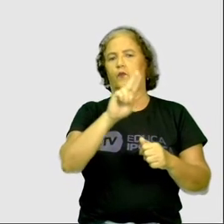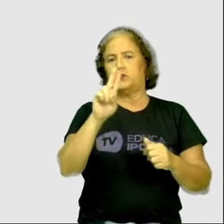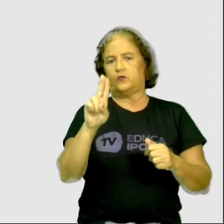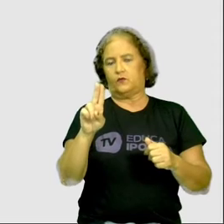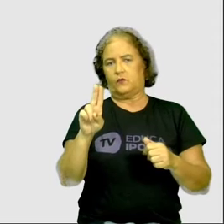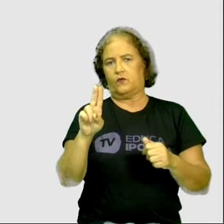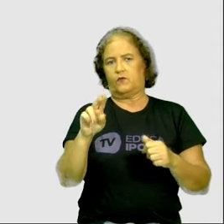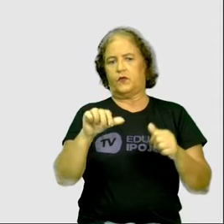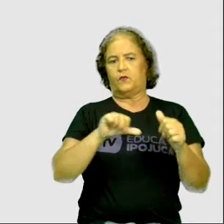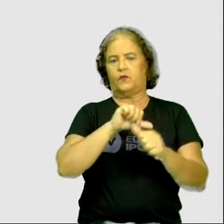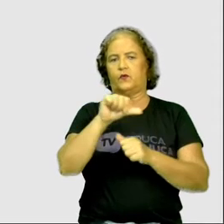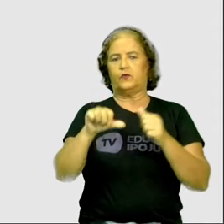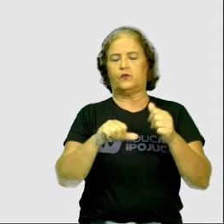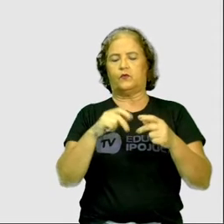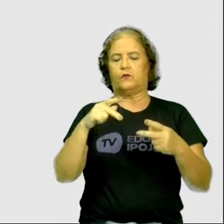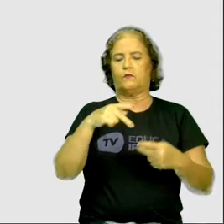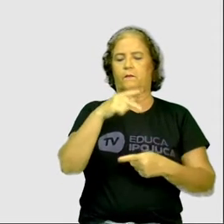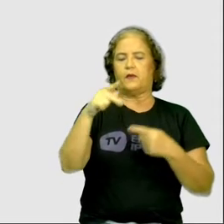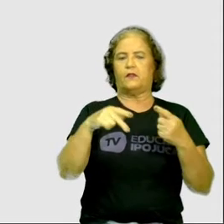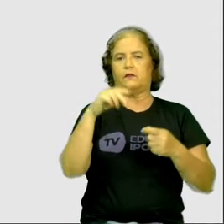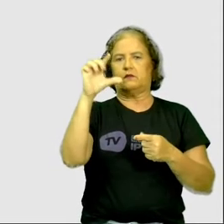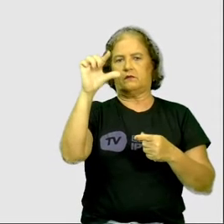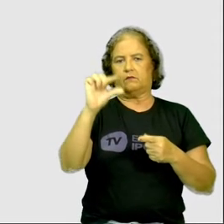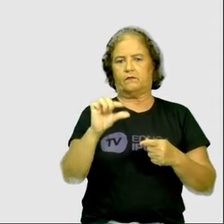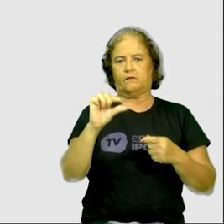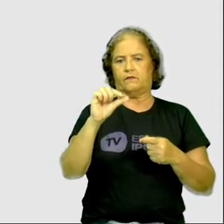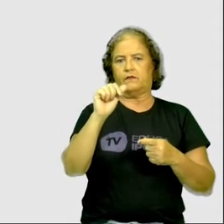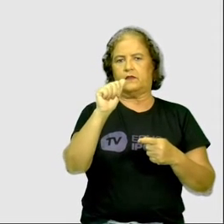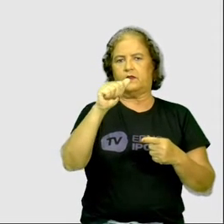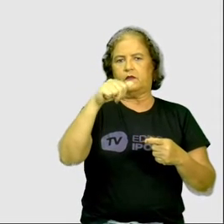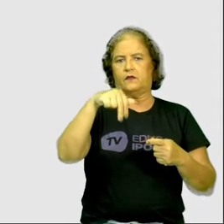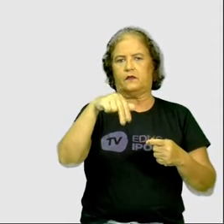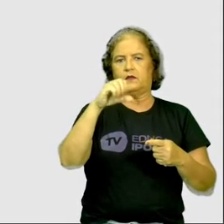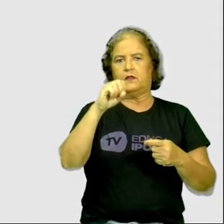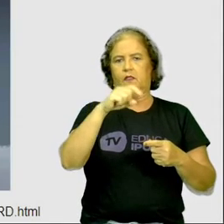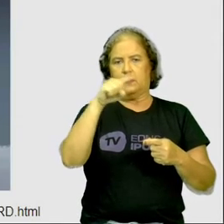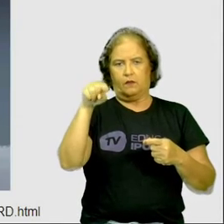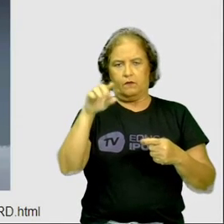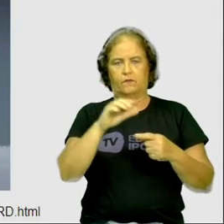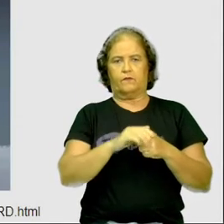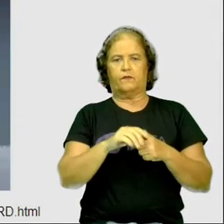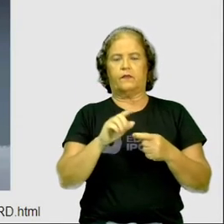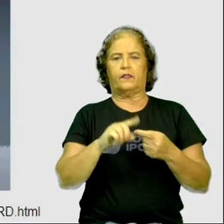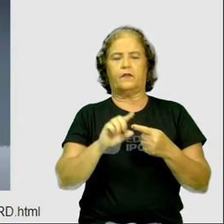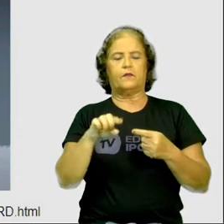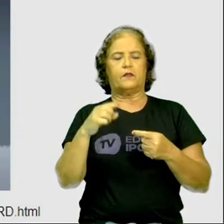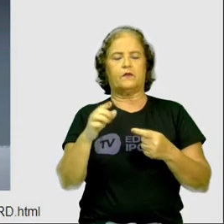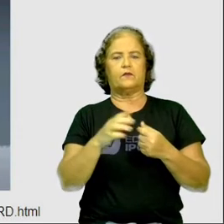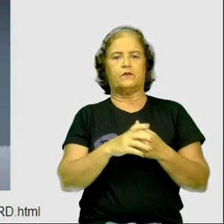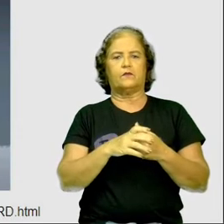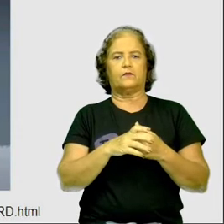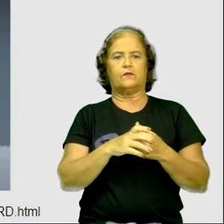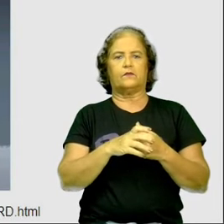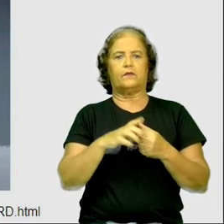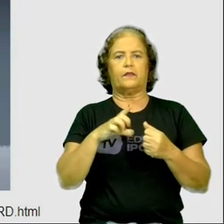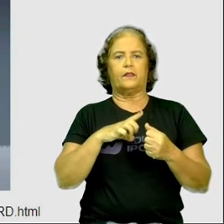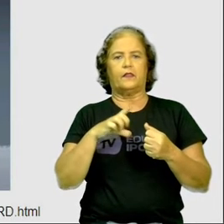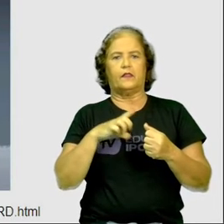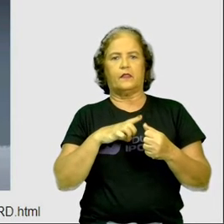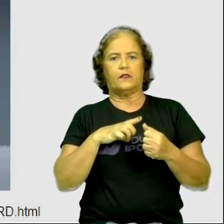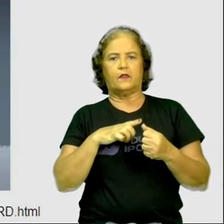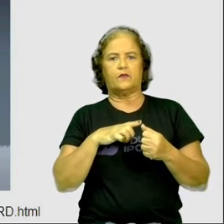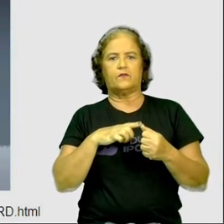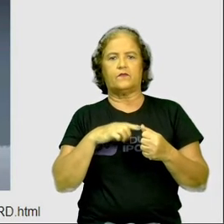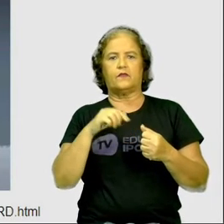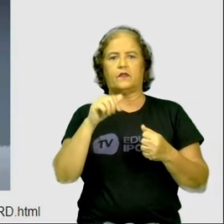Plutão, de Plutão, nós também temos Ceres e Héris. Também temos os